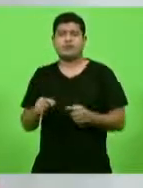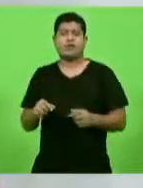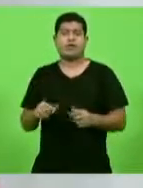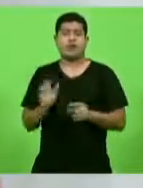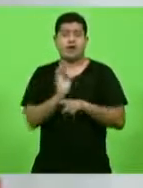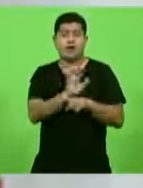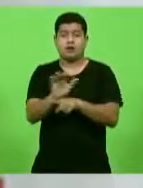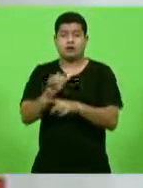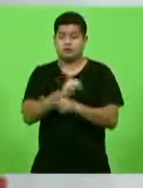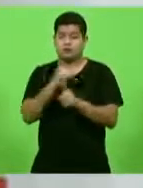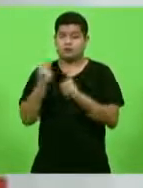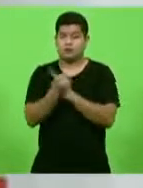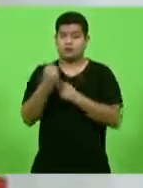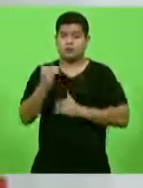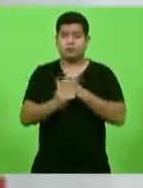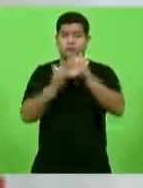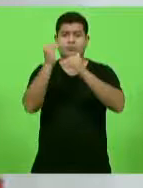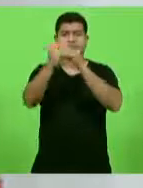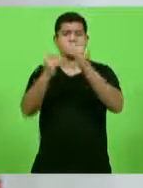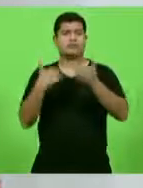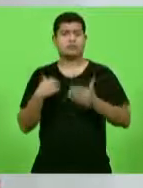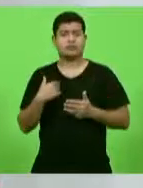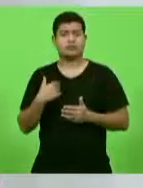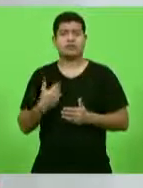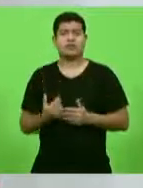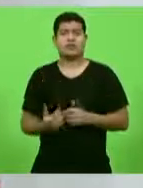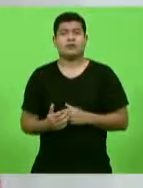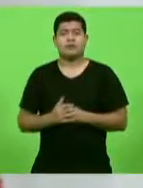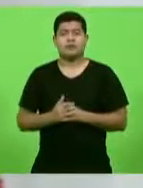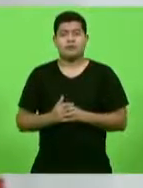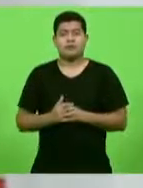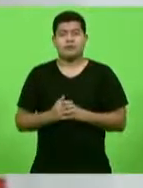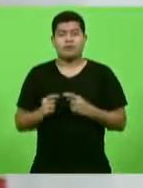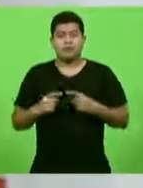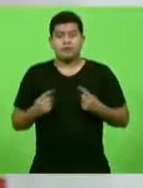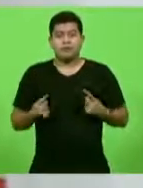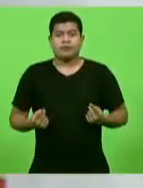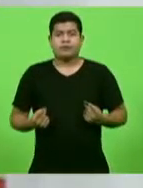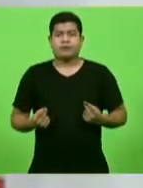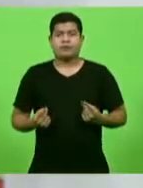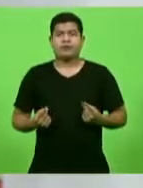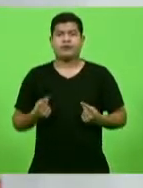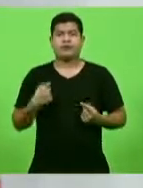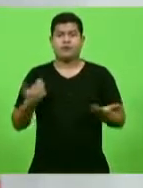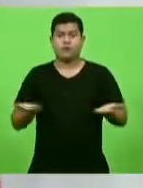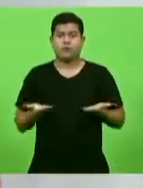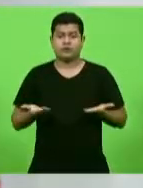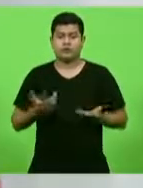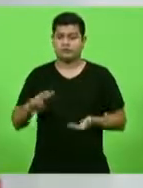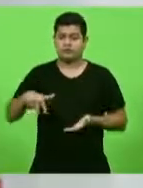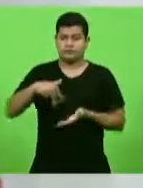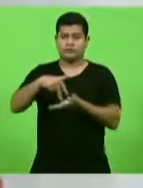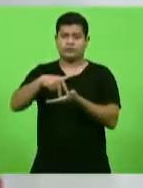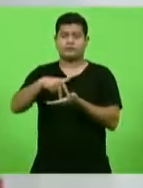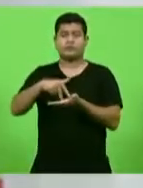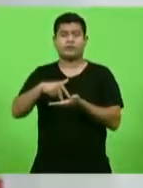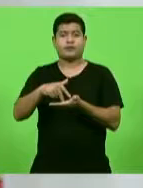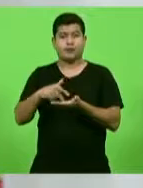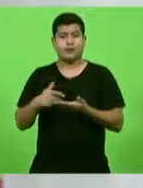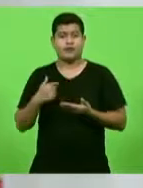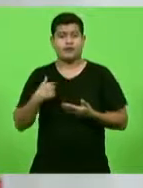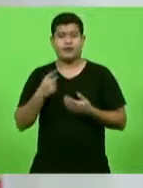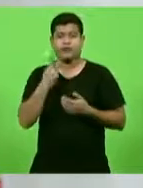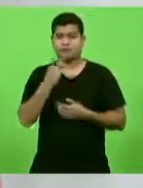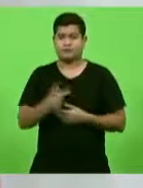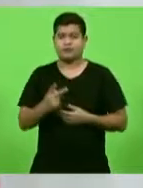venham dias melhores para todos nós. Então, uso esse espaço hoje, senhor presidente, para falar desse evento